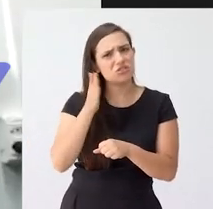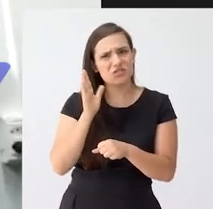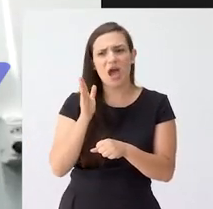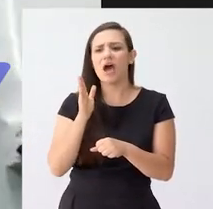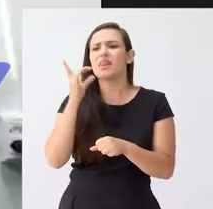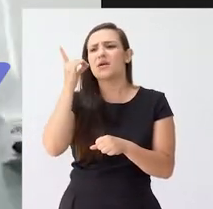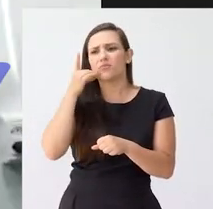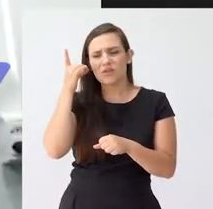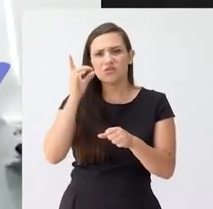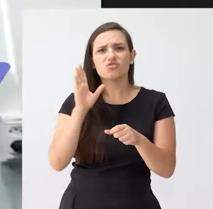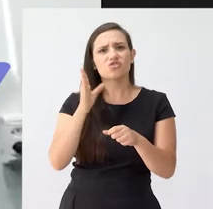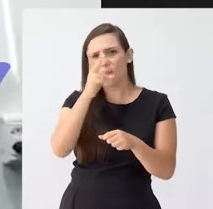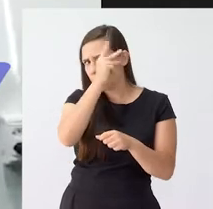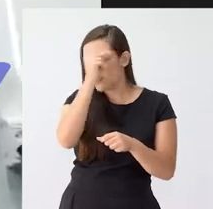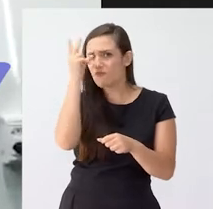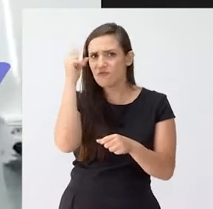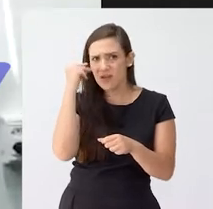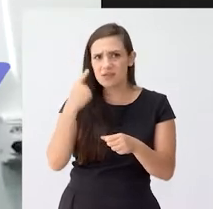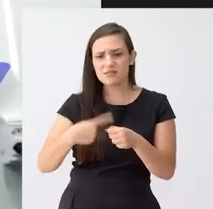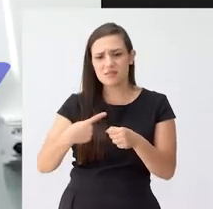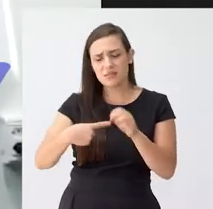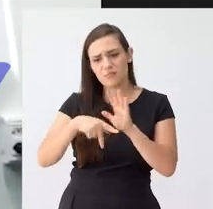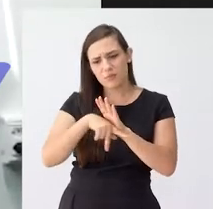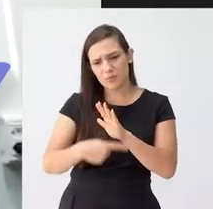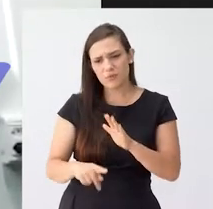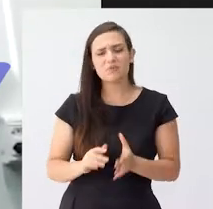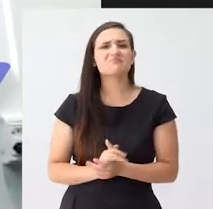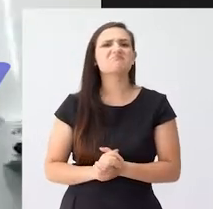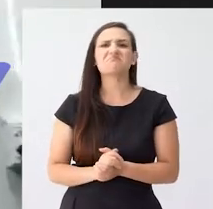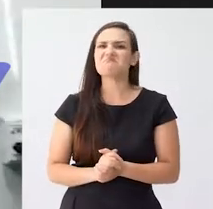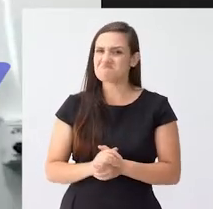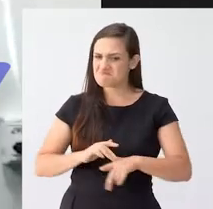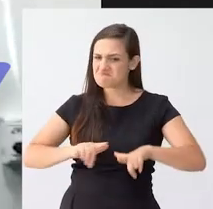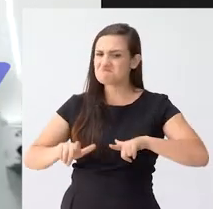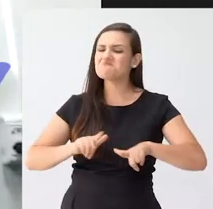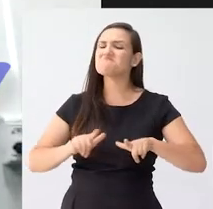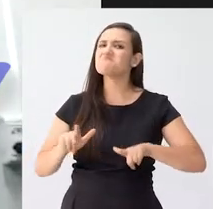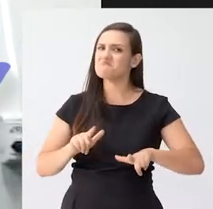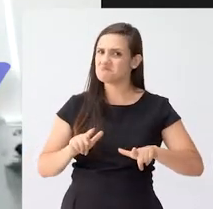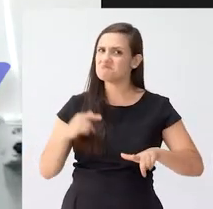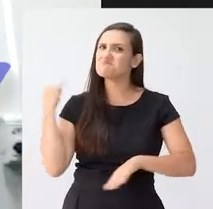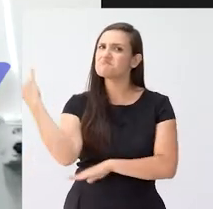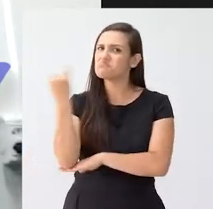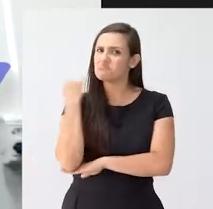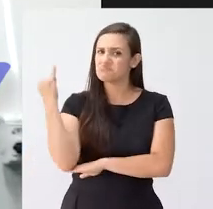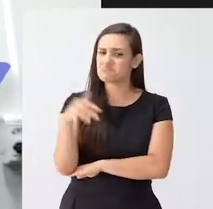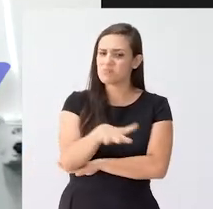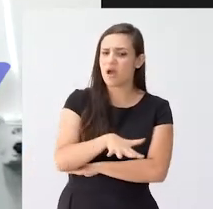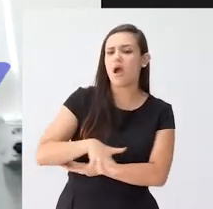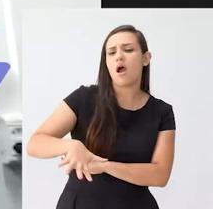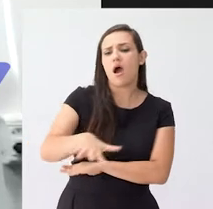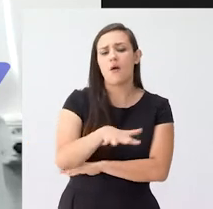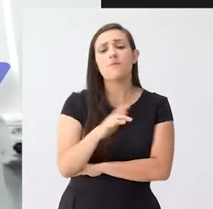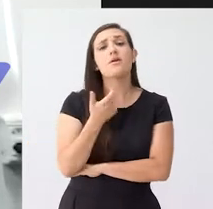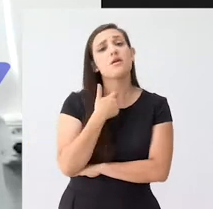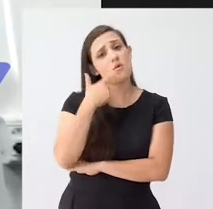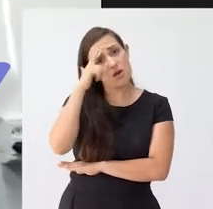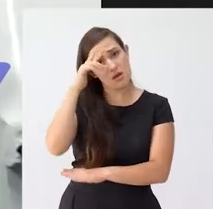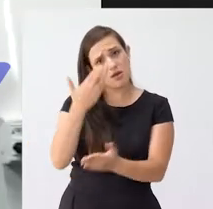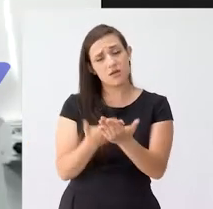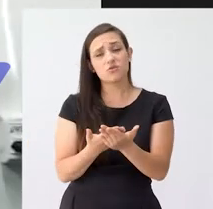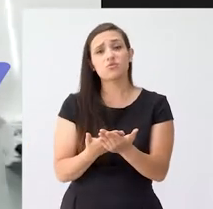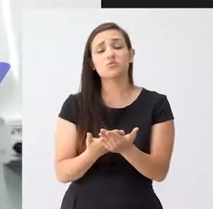Foi um deputado atuante, foi prefeito na sua cidade, teve uma atuação marcante na